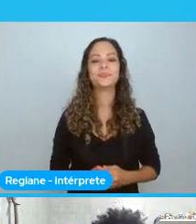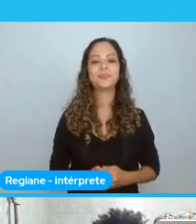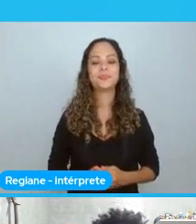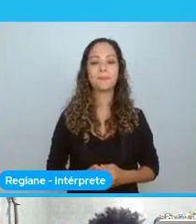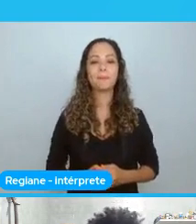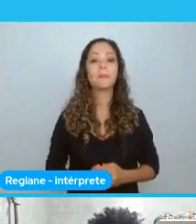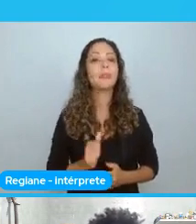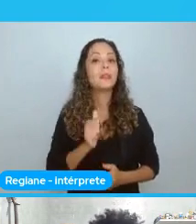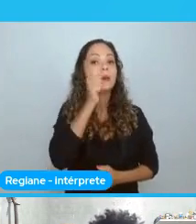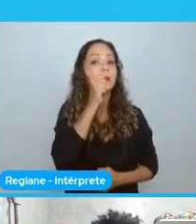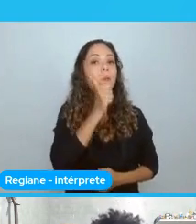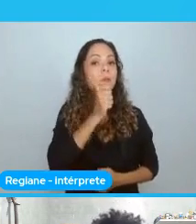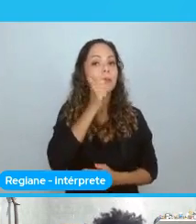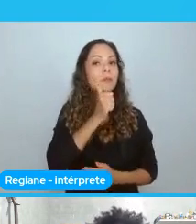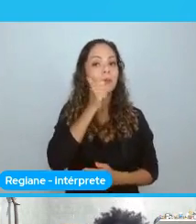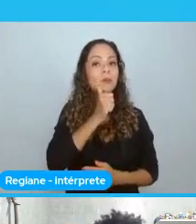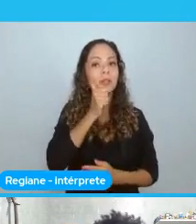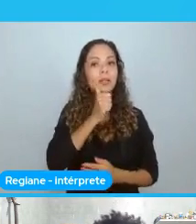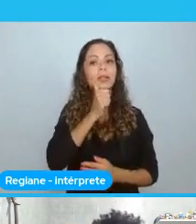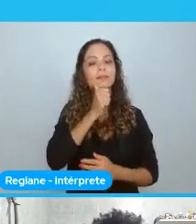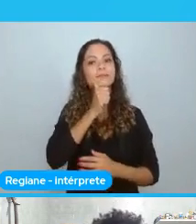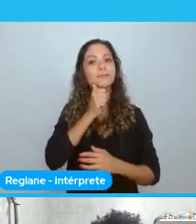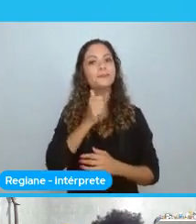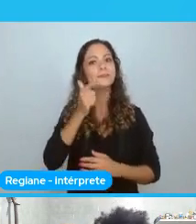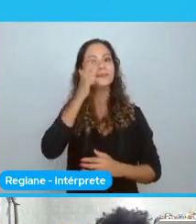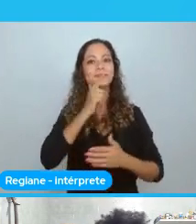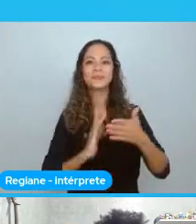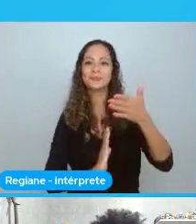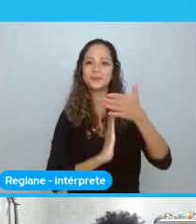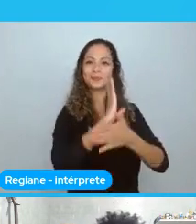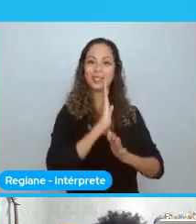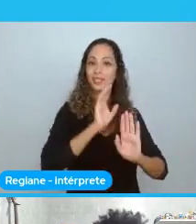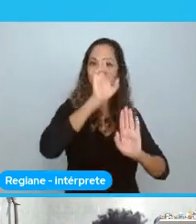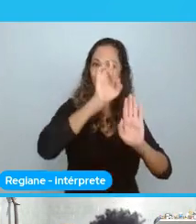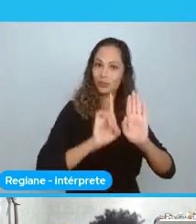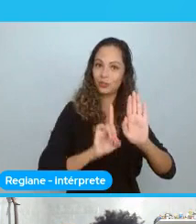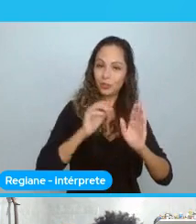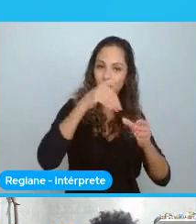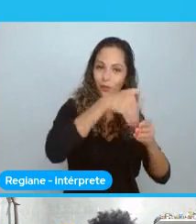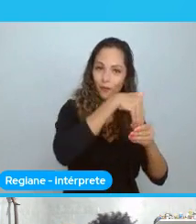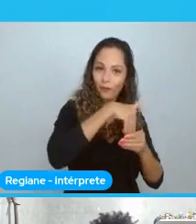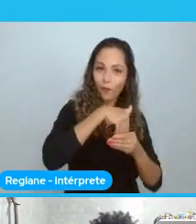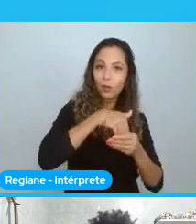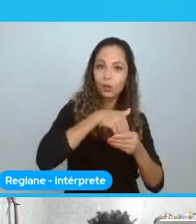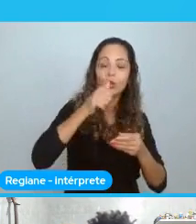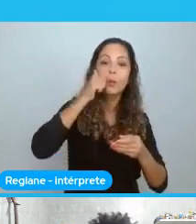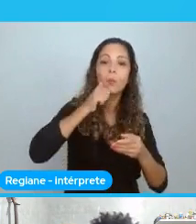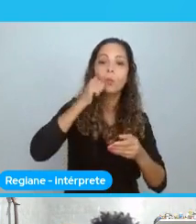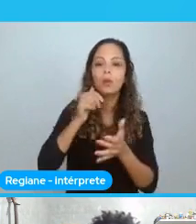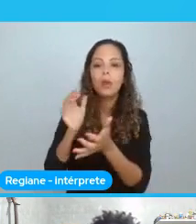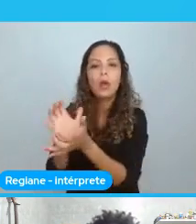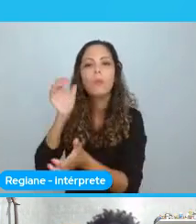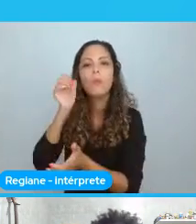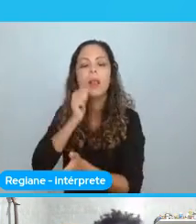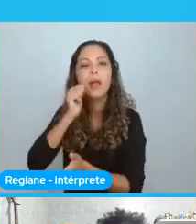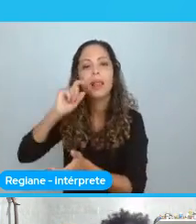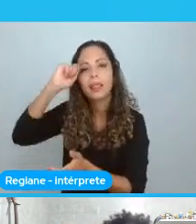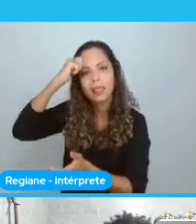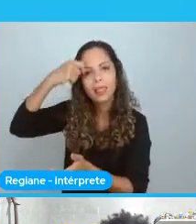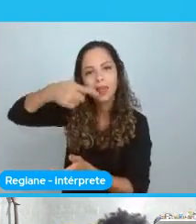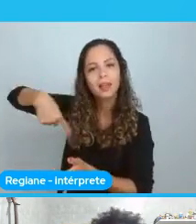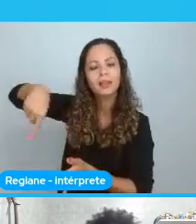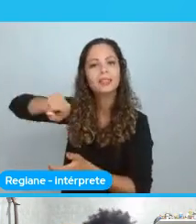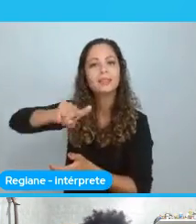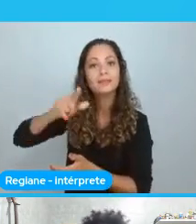As mulheres. Quando elas conseguiram. O direito de voto. As mulheres negras. Elas não conseguiram. Não foram alcançadas com isso. E aí. Quando as mulheres